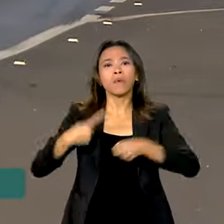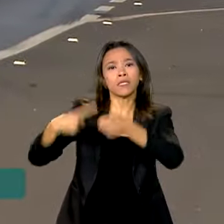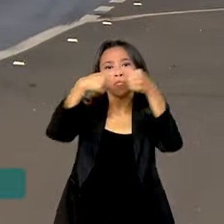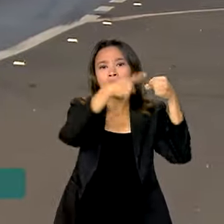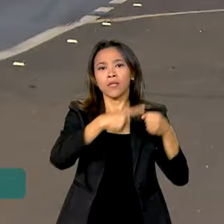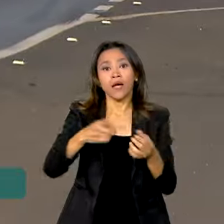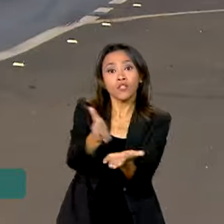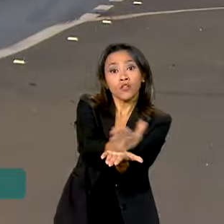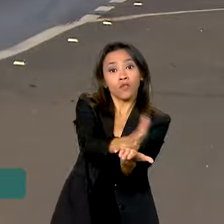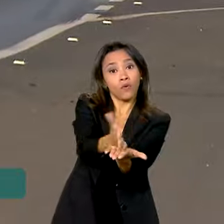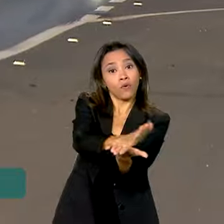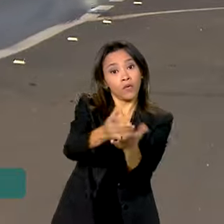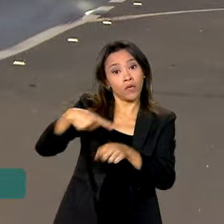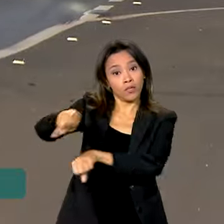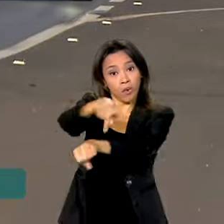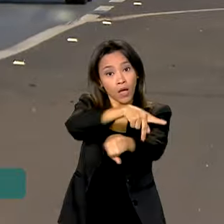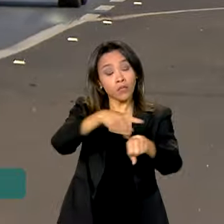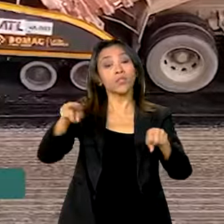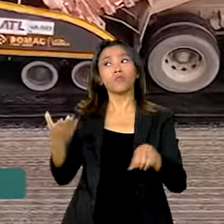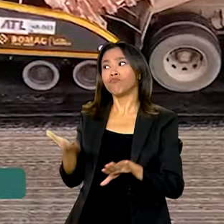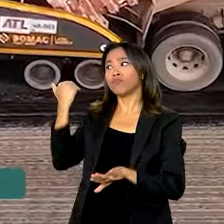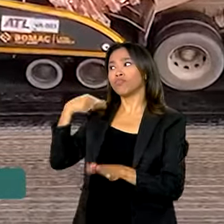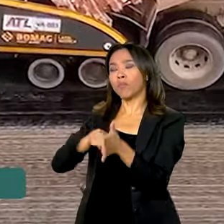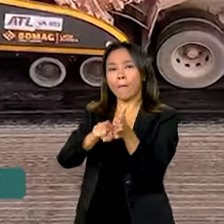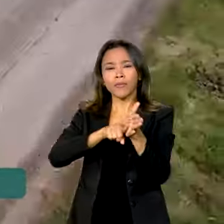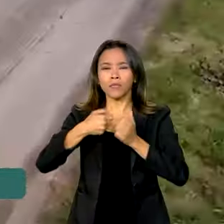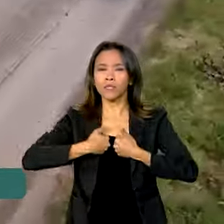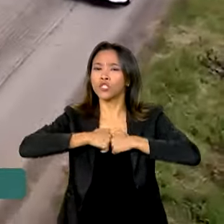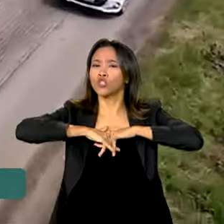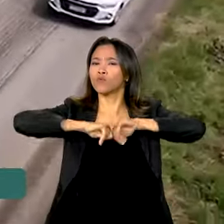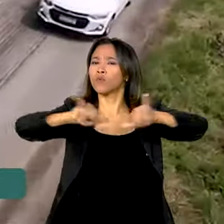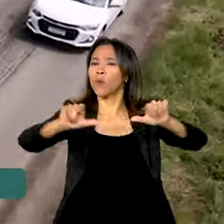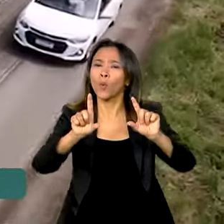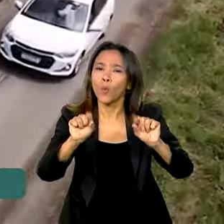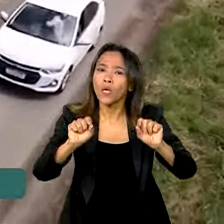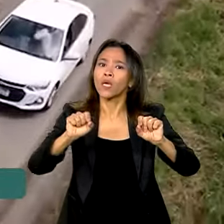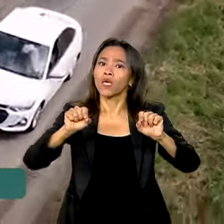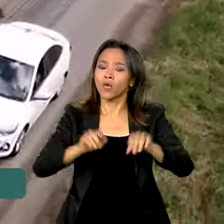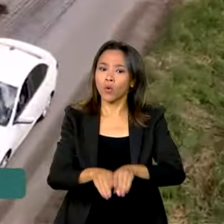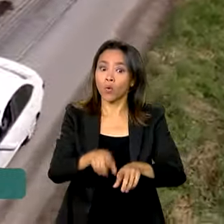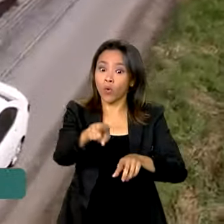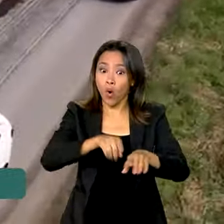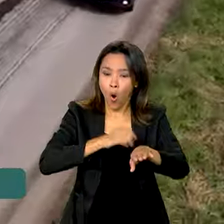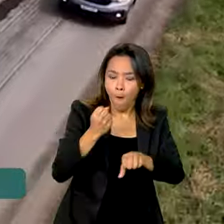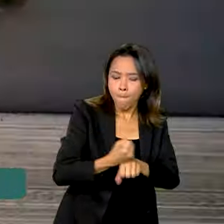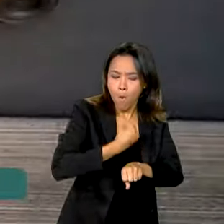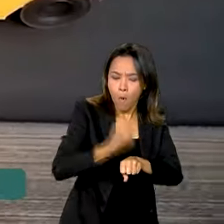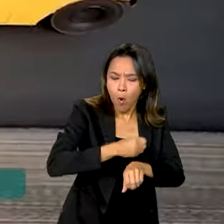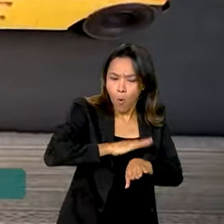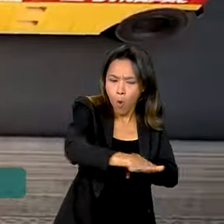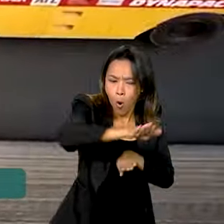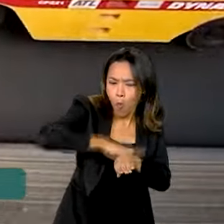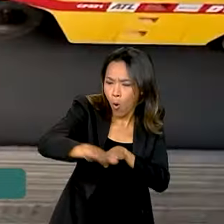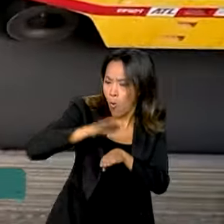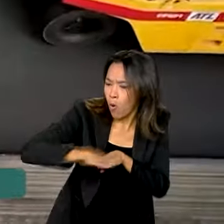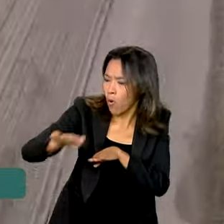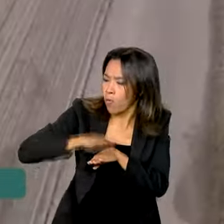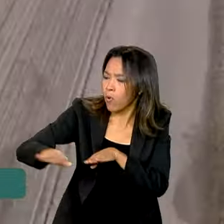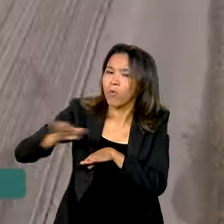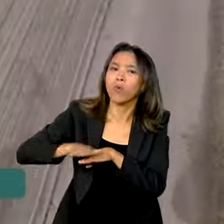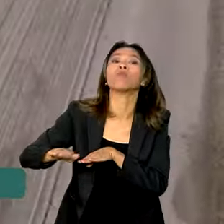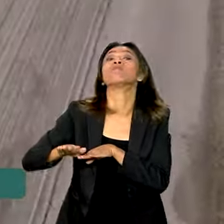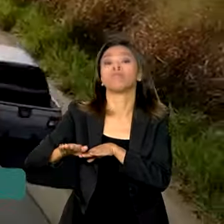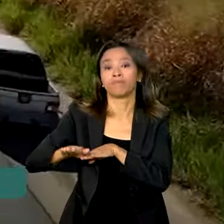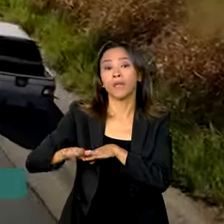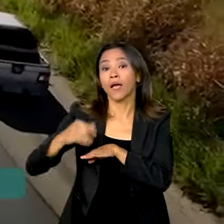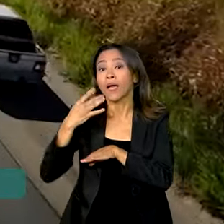internacionais. E um estudo divulgado mostra que o aumento expressivo do investimento federal no setor, da ordem